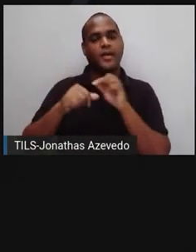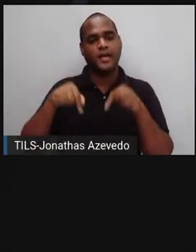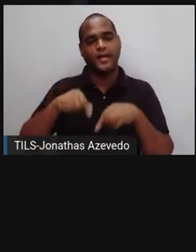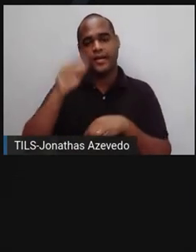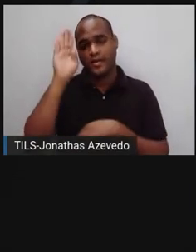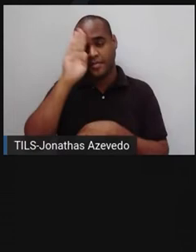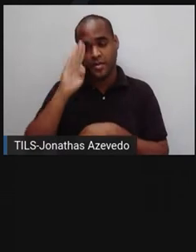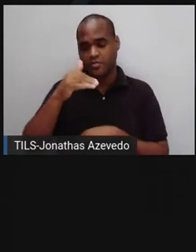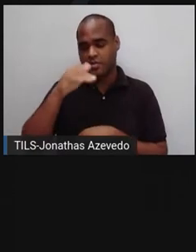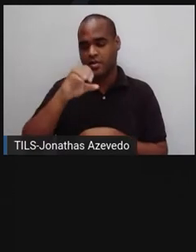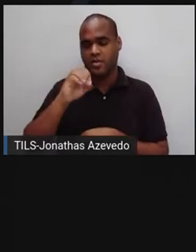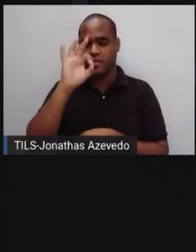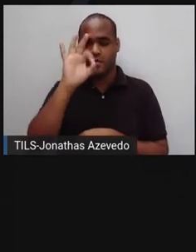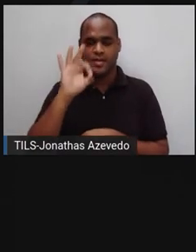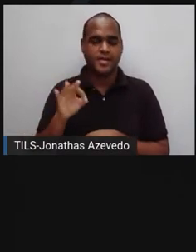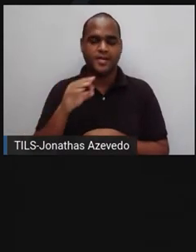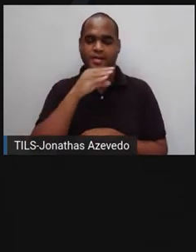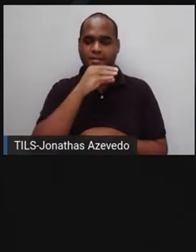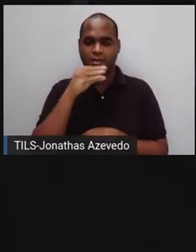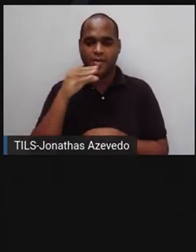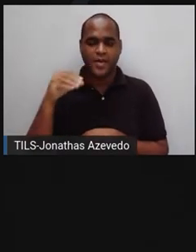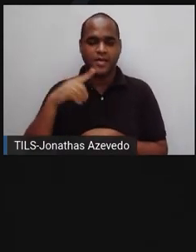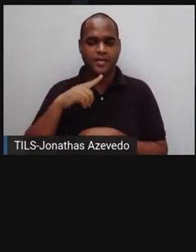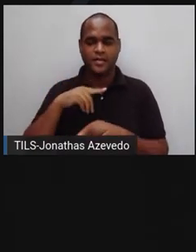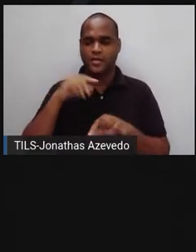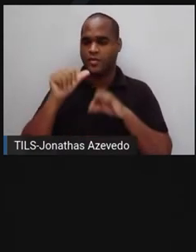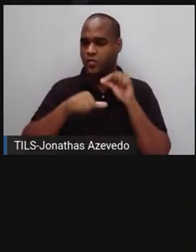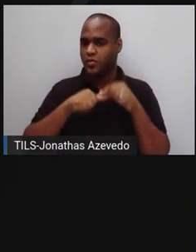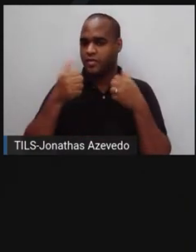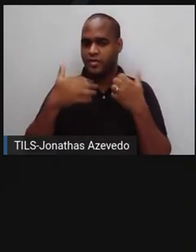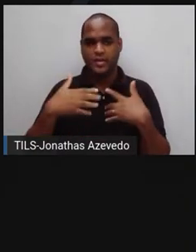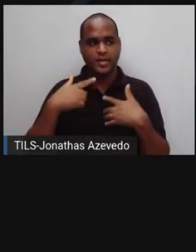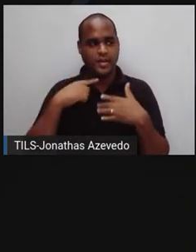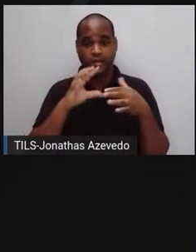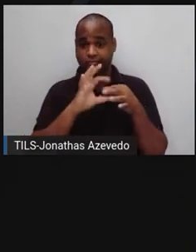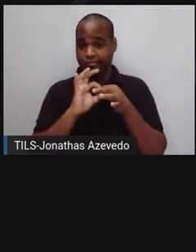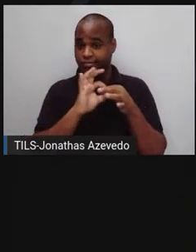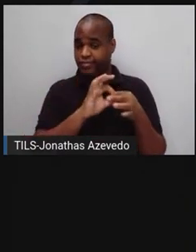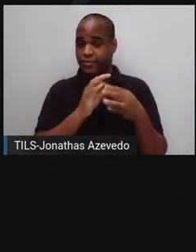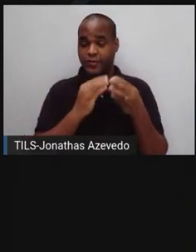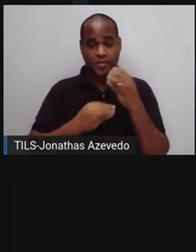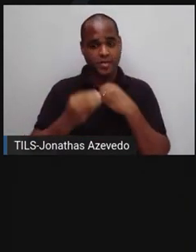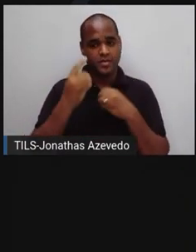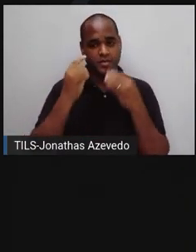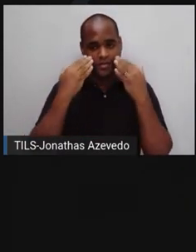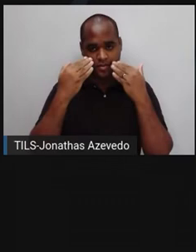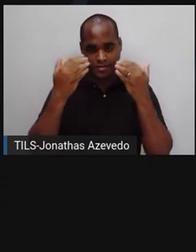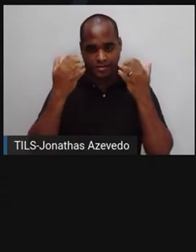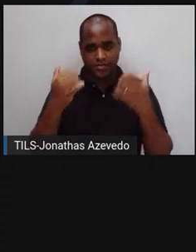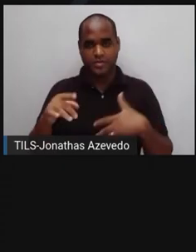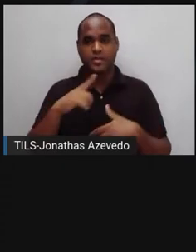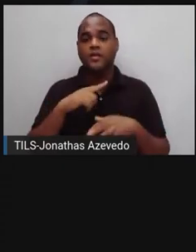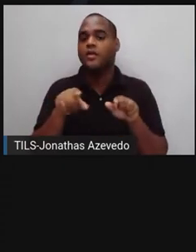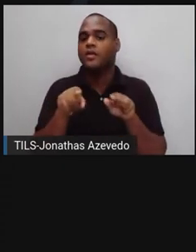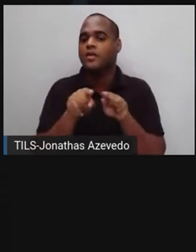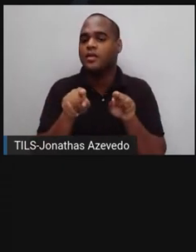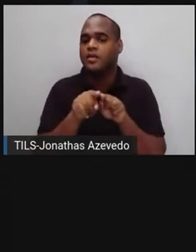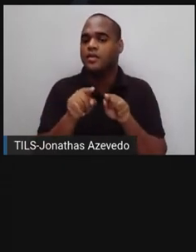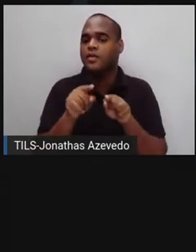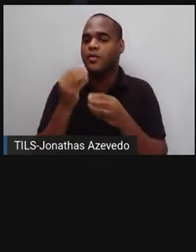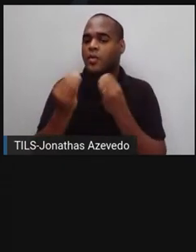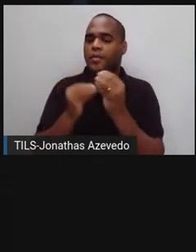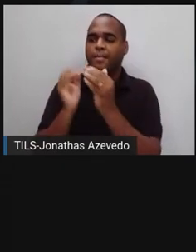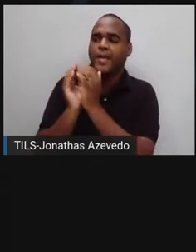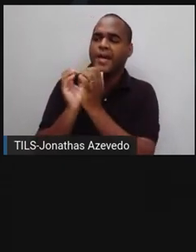10% dos adolescentes têm algum tipo de transtorno relacionado à alimentação. E a gente mostra agora as causas e também como pedir